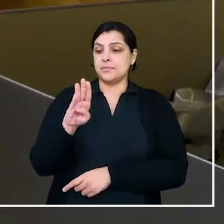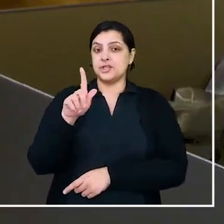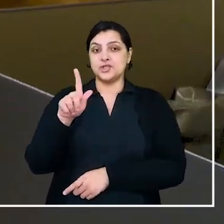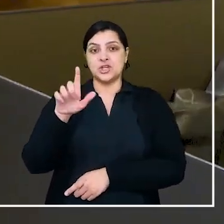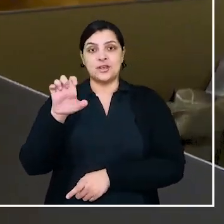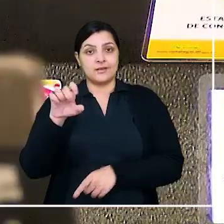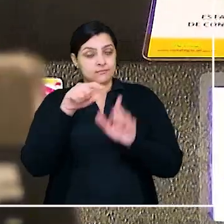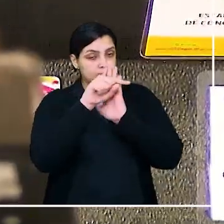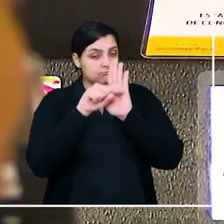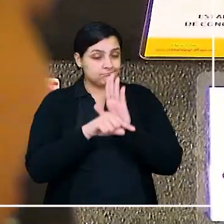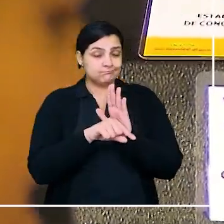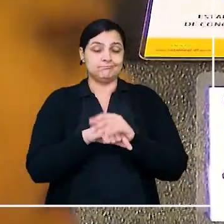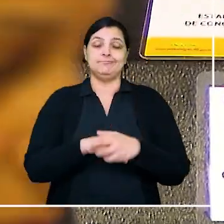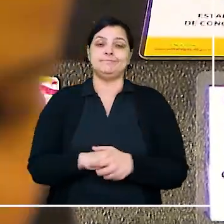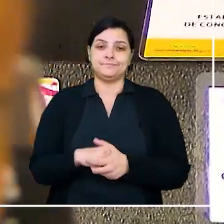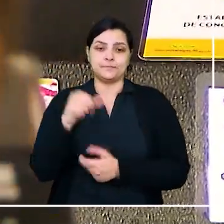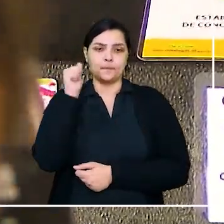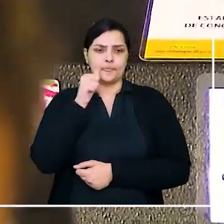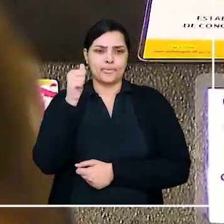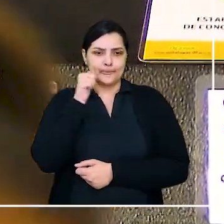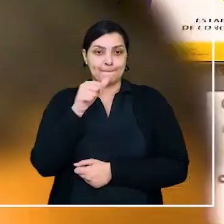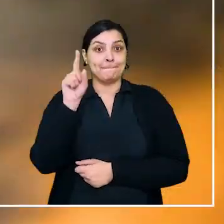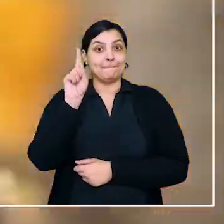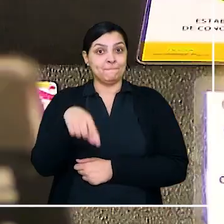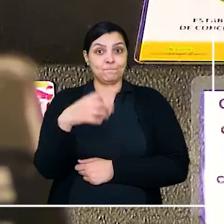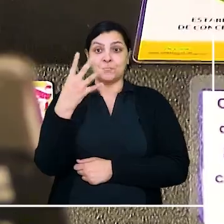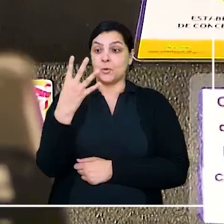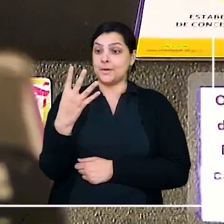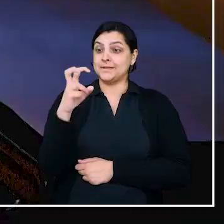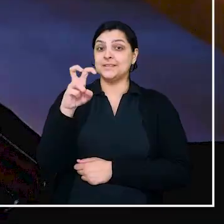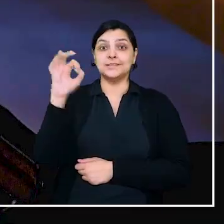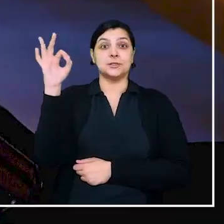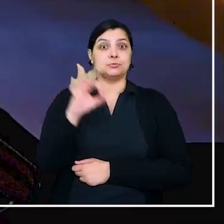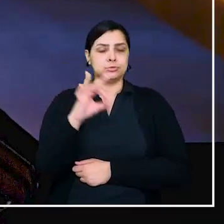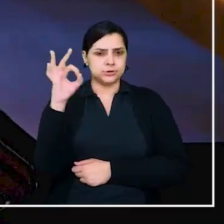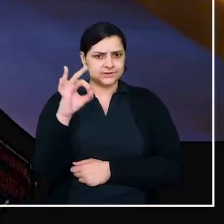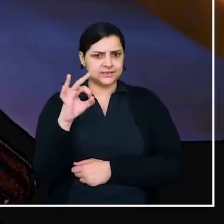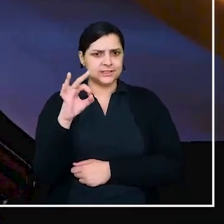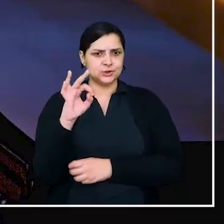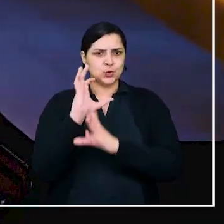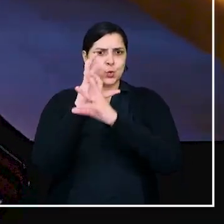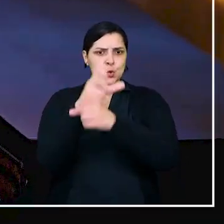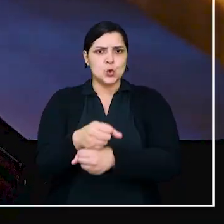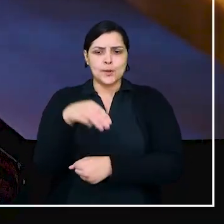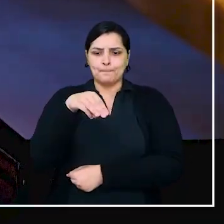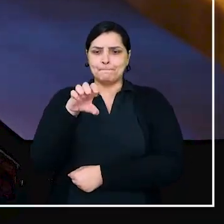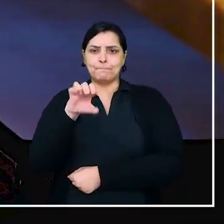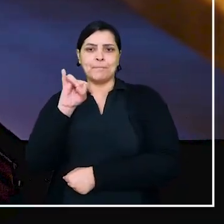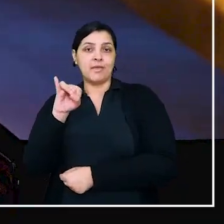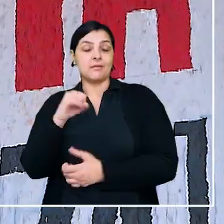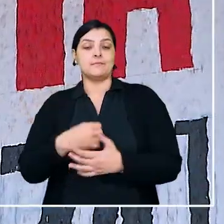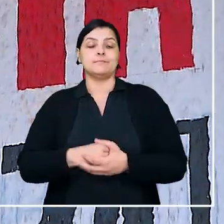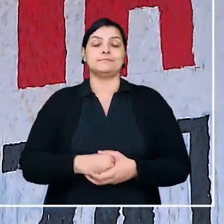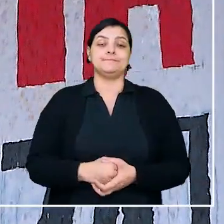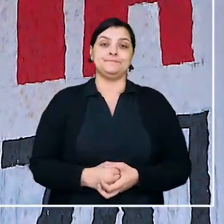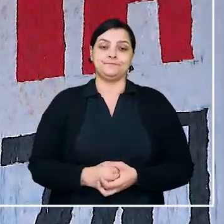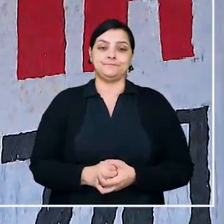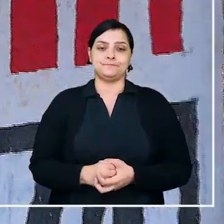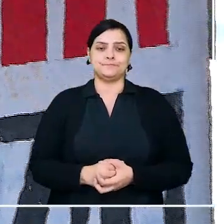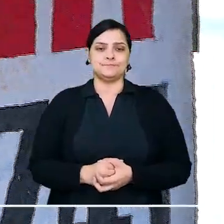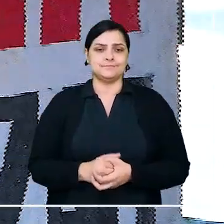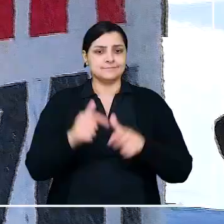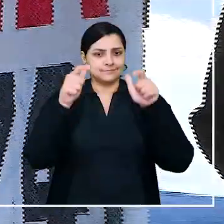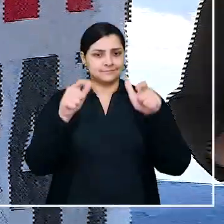Estatística, o IBGE. As mulheres correspondem a 45% do total de MEIs no país. O